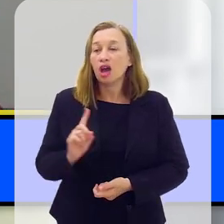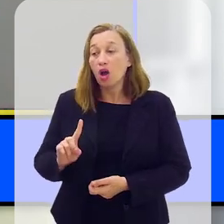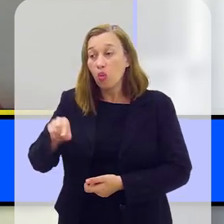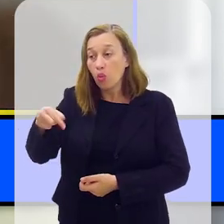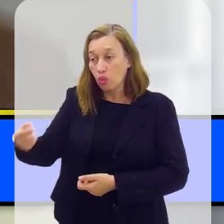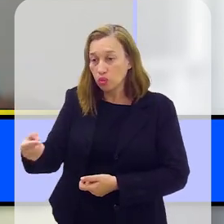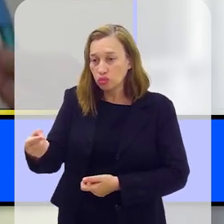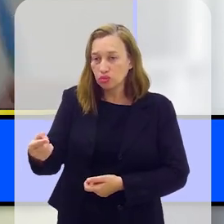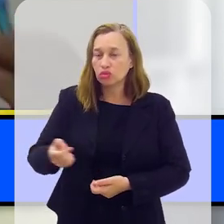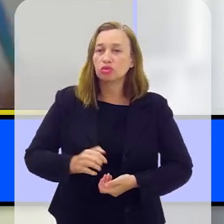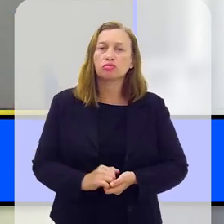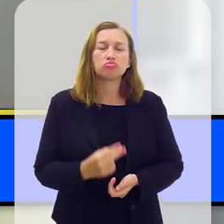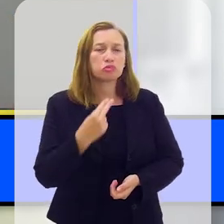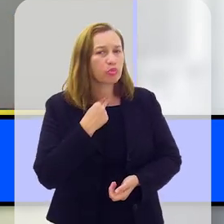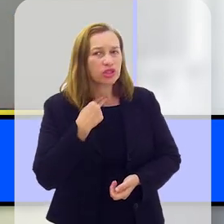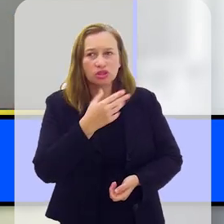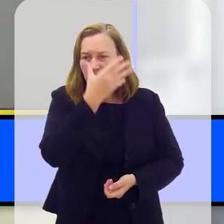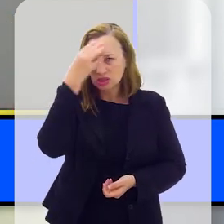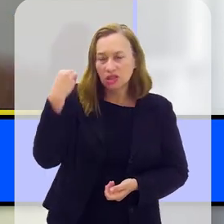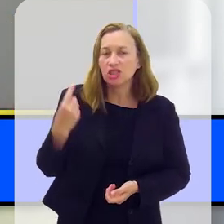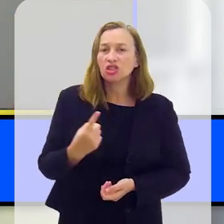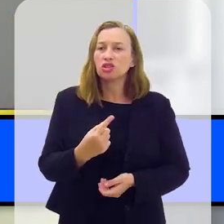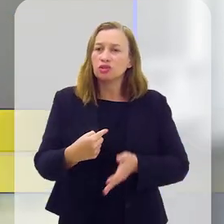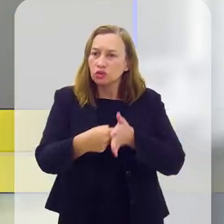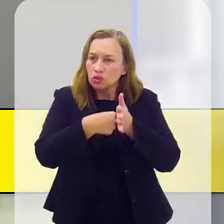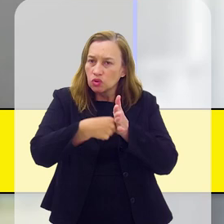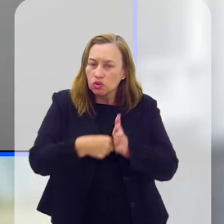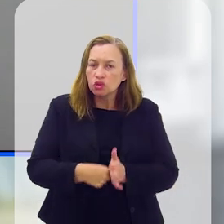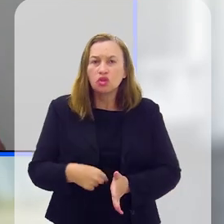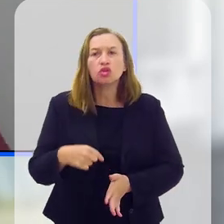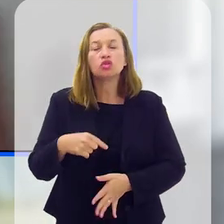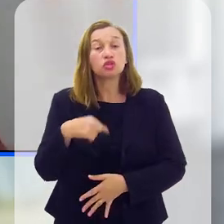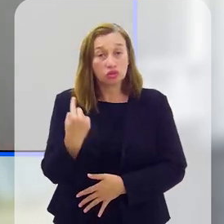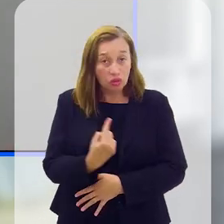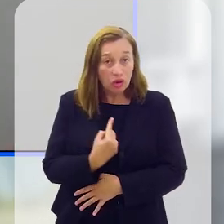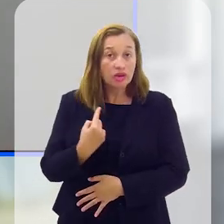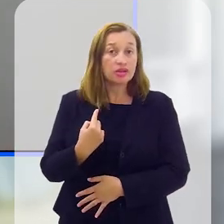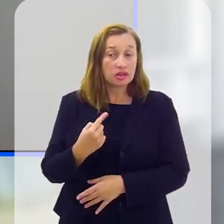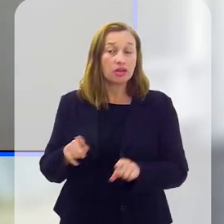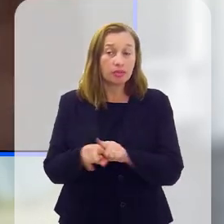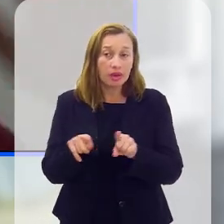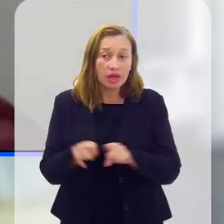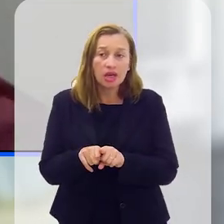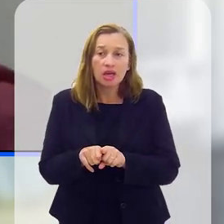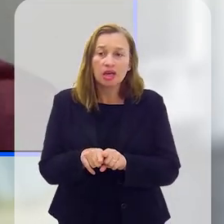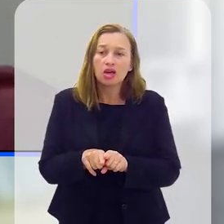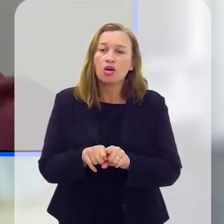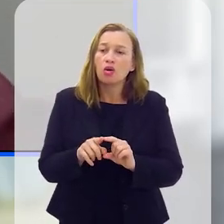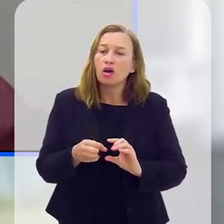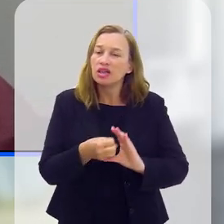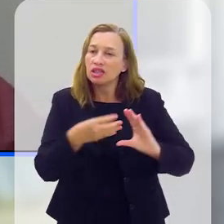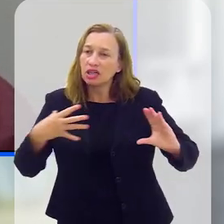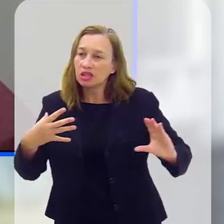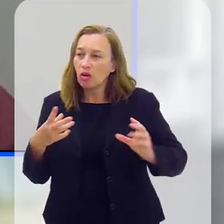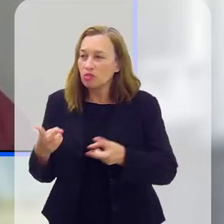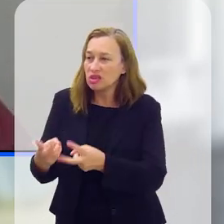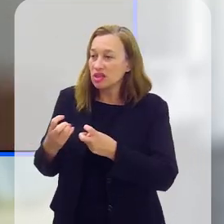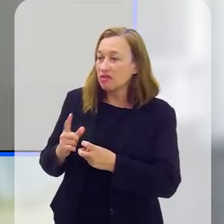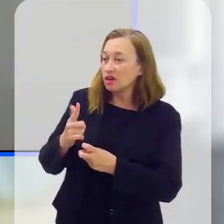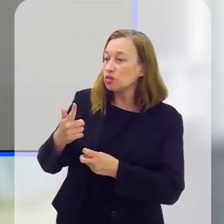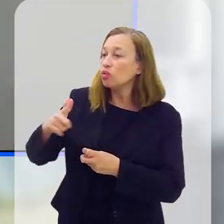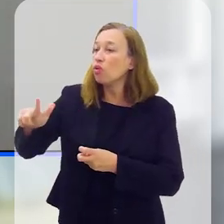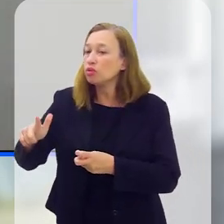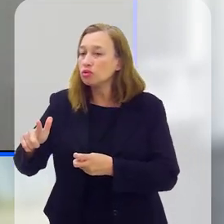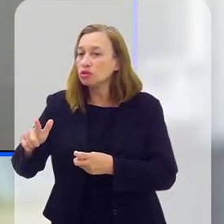ao outro e não podemos esquecer de nós mesmos. Esses sinais servem para observarmos algo no outro